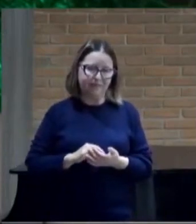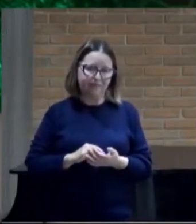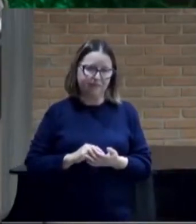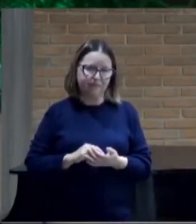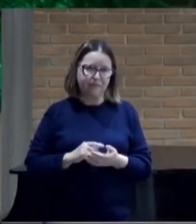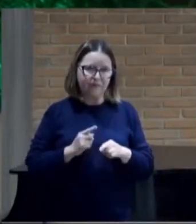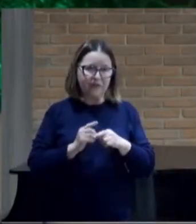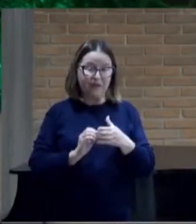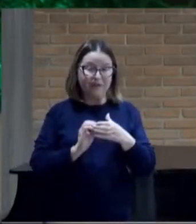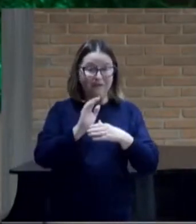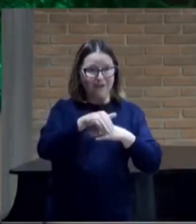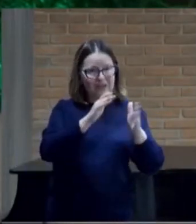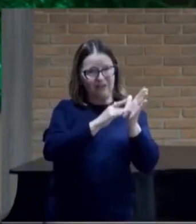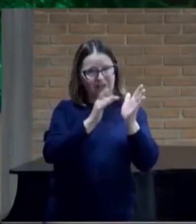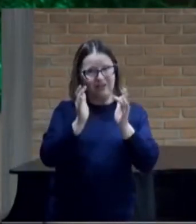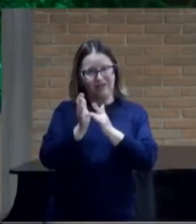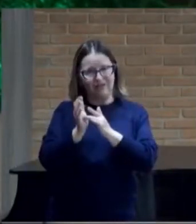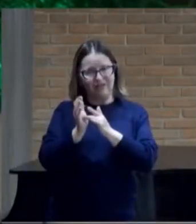Porque fora de Jesus